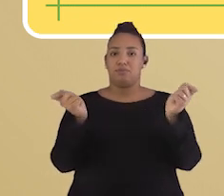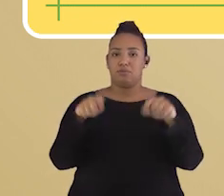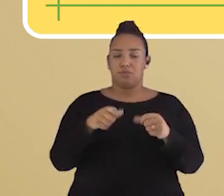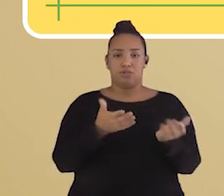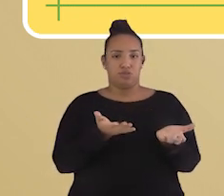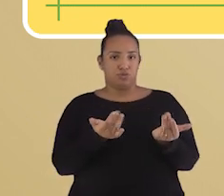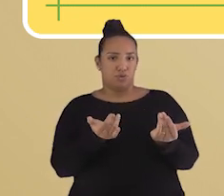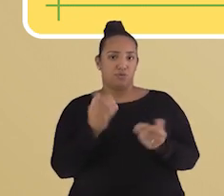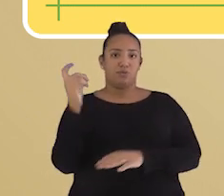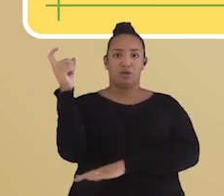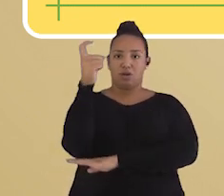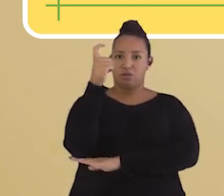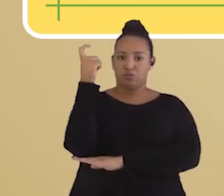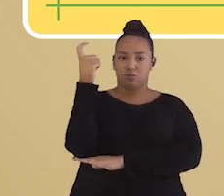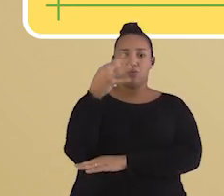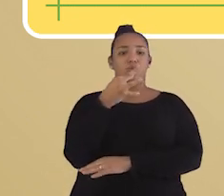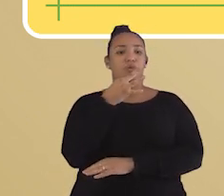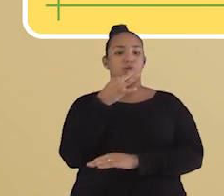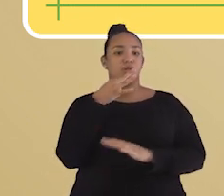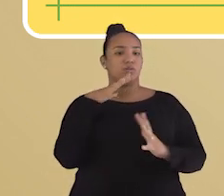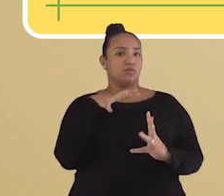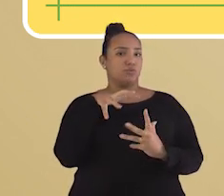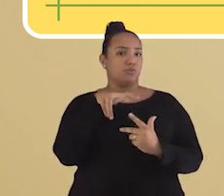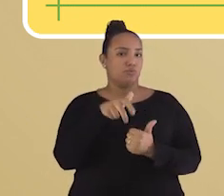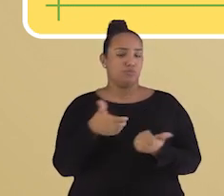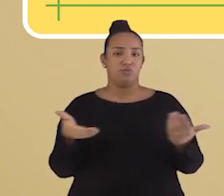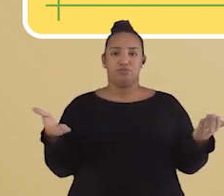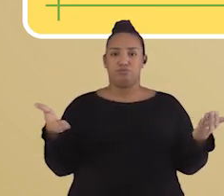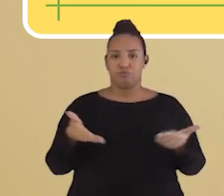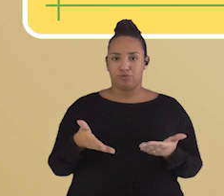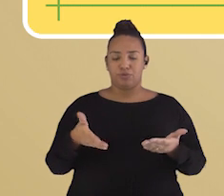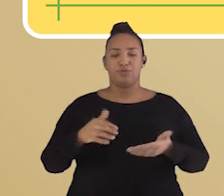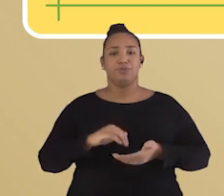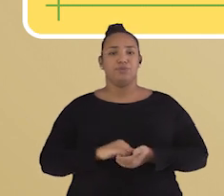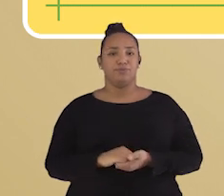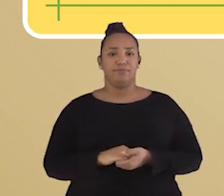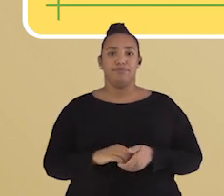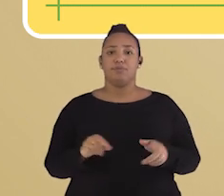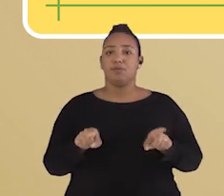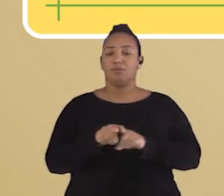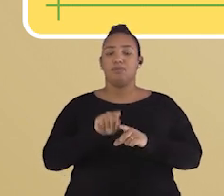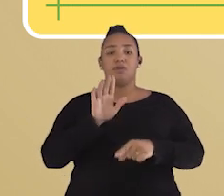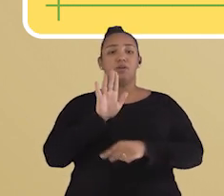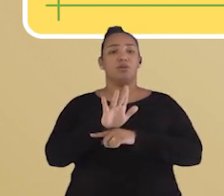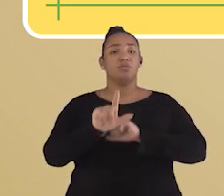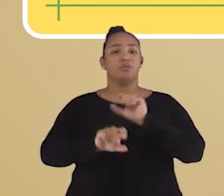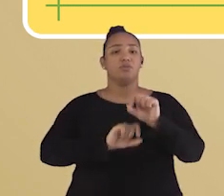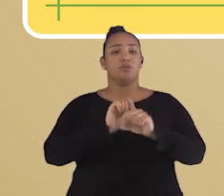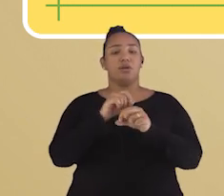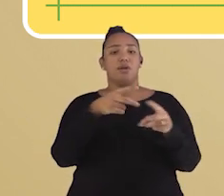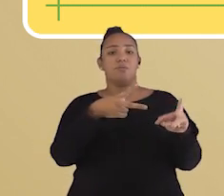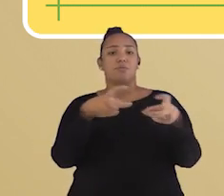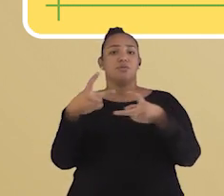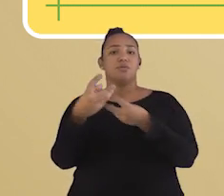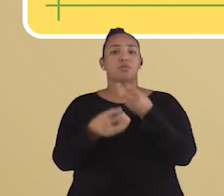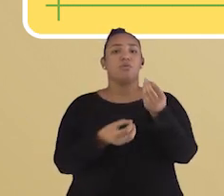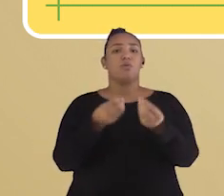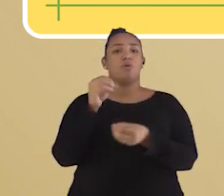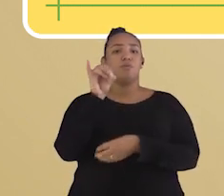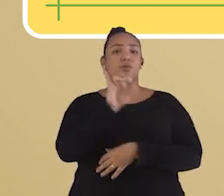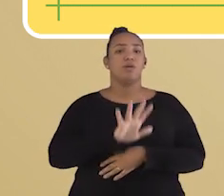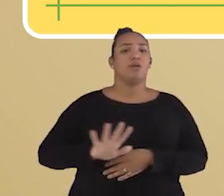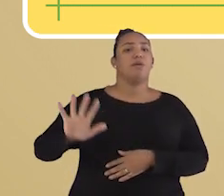jovens e adultos conhecerem o mundo atual em sua diversidade, favorecendo a compreensão de como as